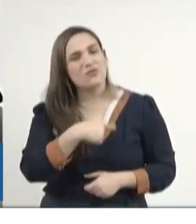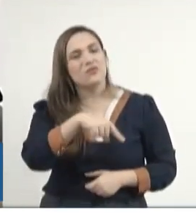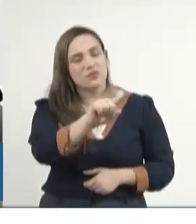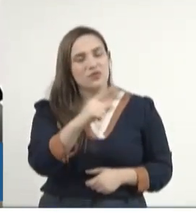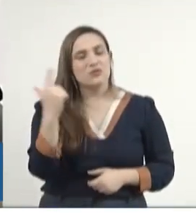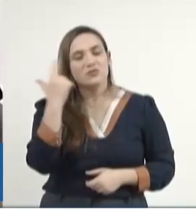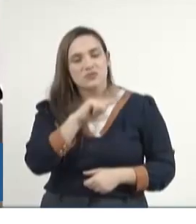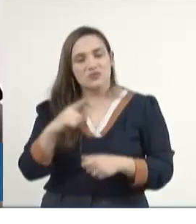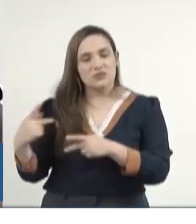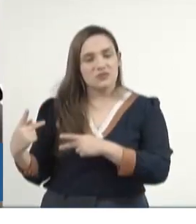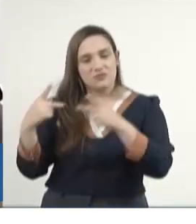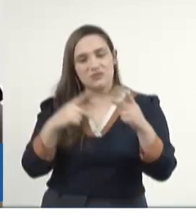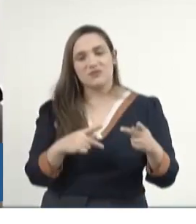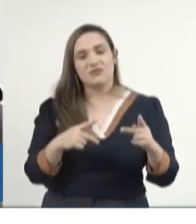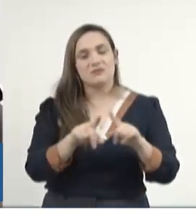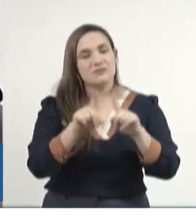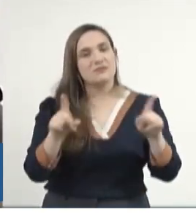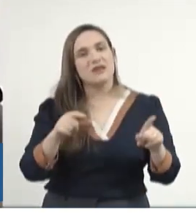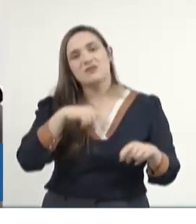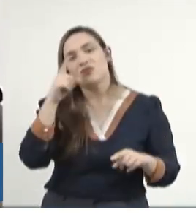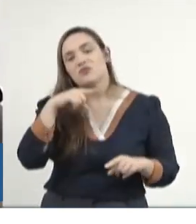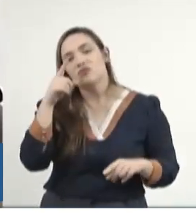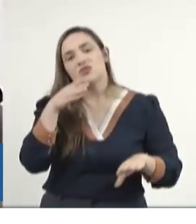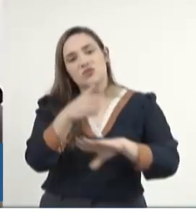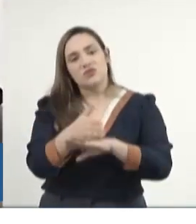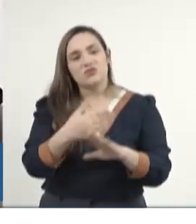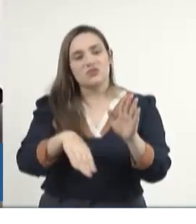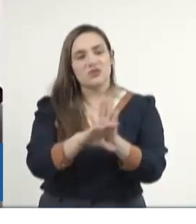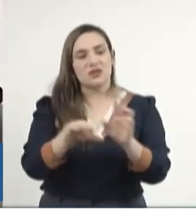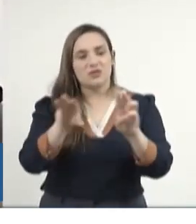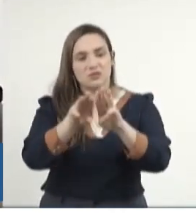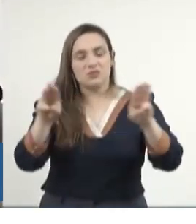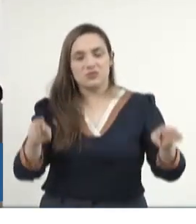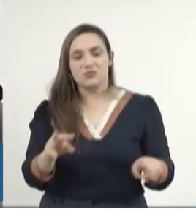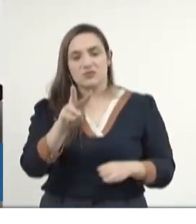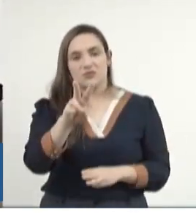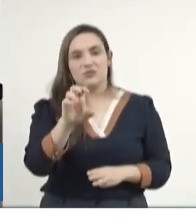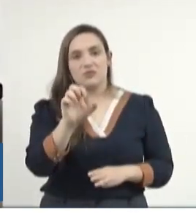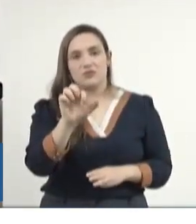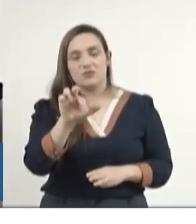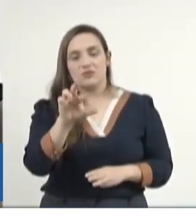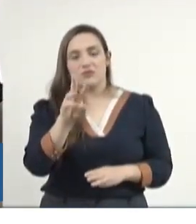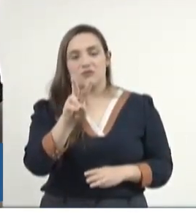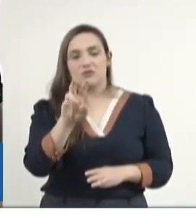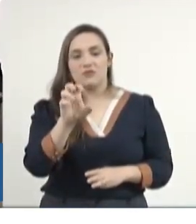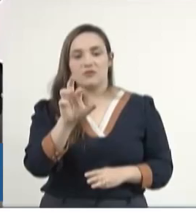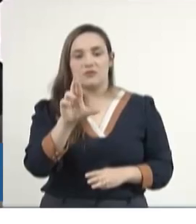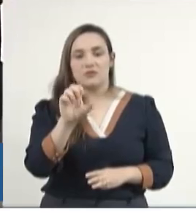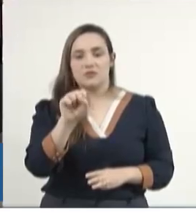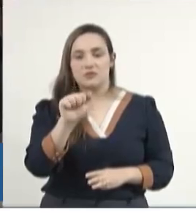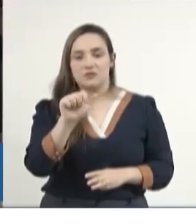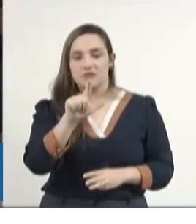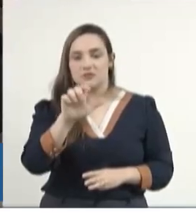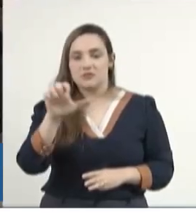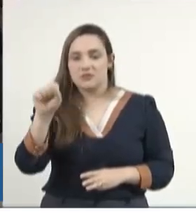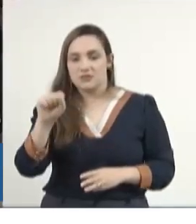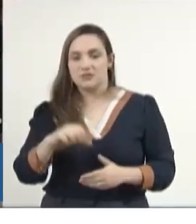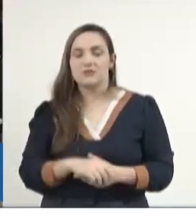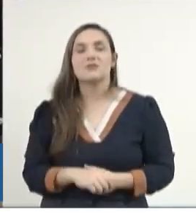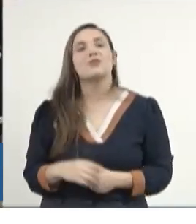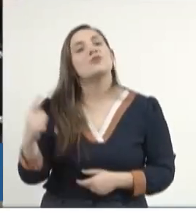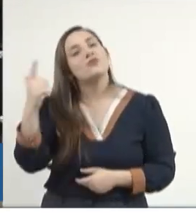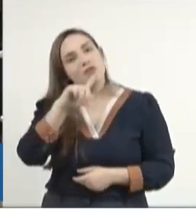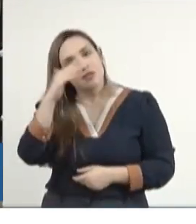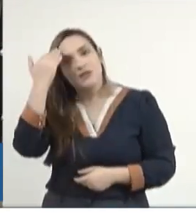visitei, só não fui no Versailles, porque ficava um pouco afastado de Paris, e seria interessante estar acompanhado para